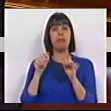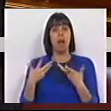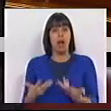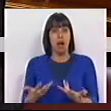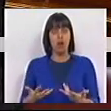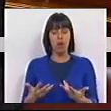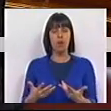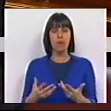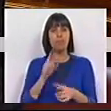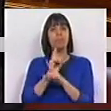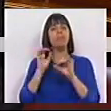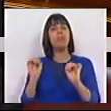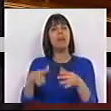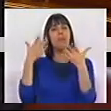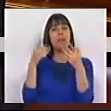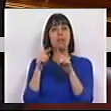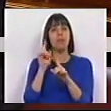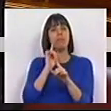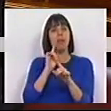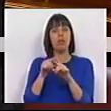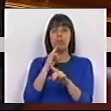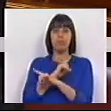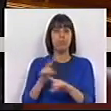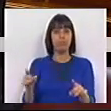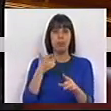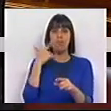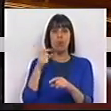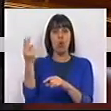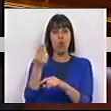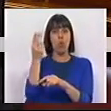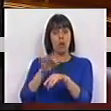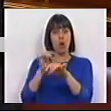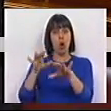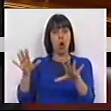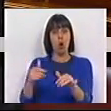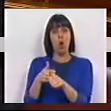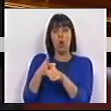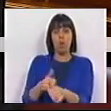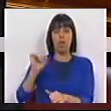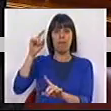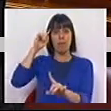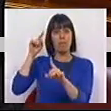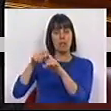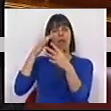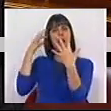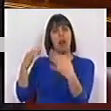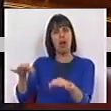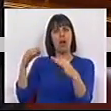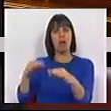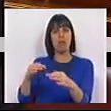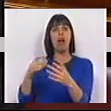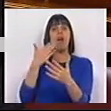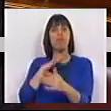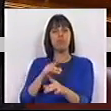momento, um dos principais fatores que impede esta unidade hospitalar de cumprir a sua missão natural e de